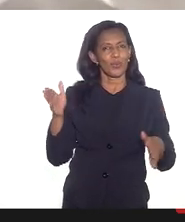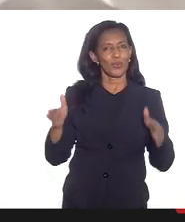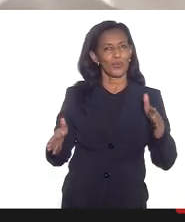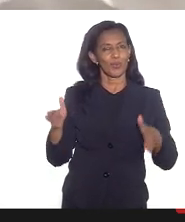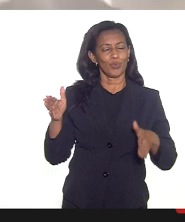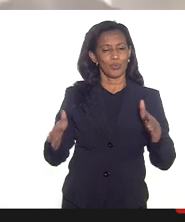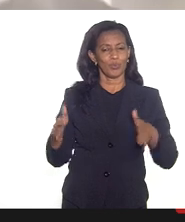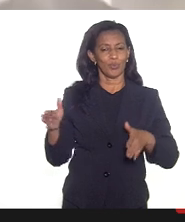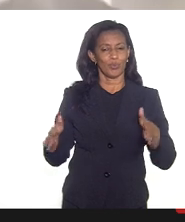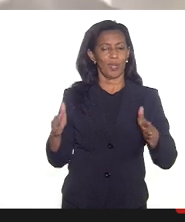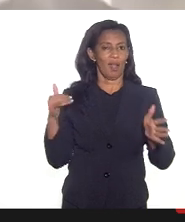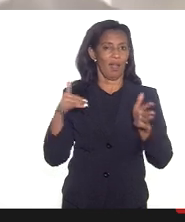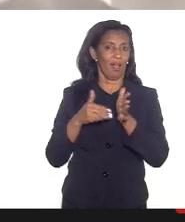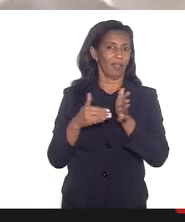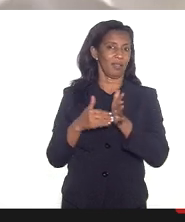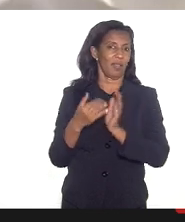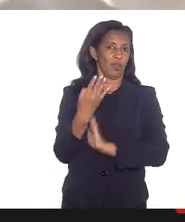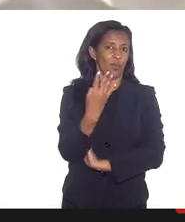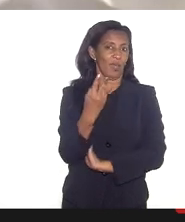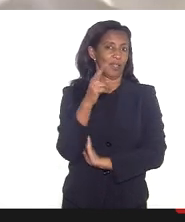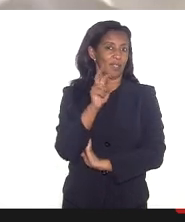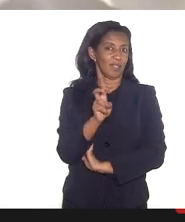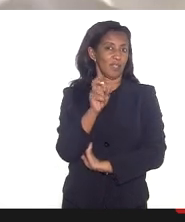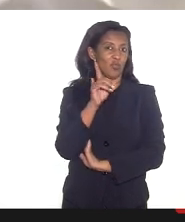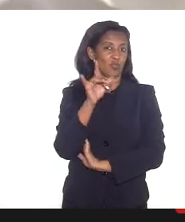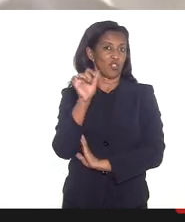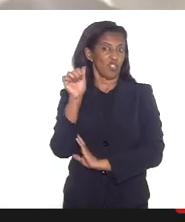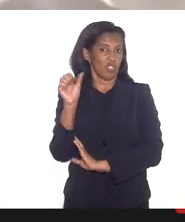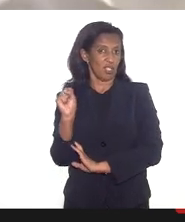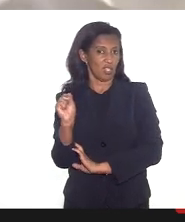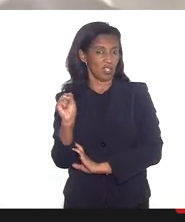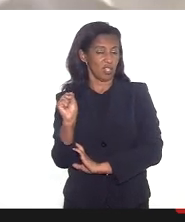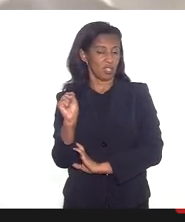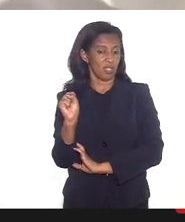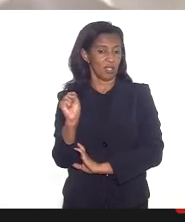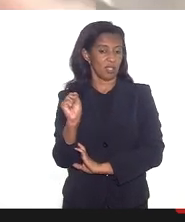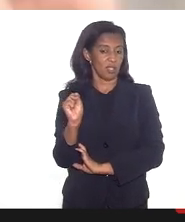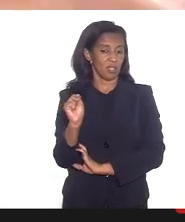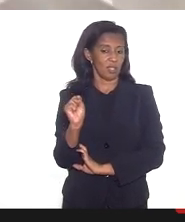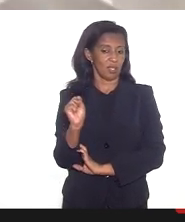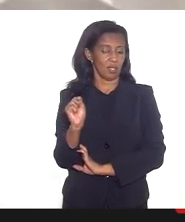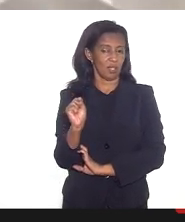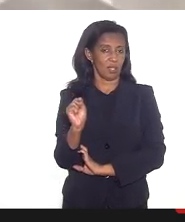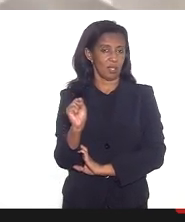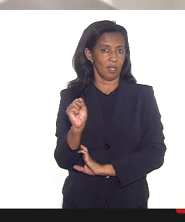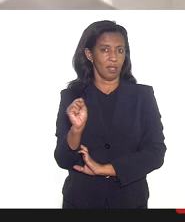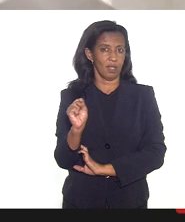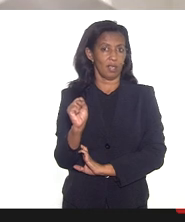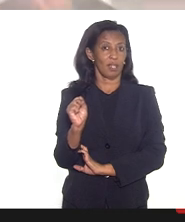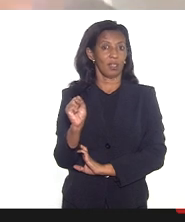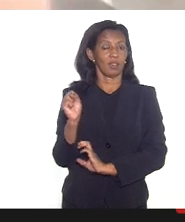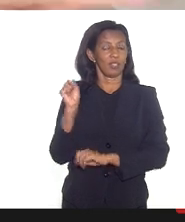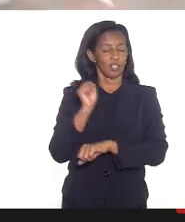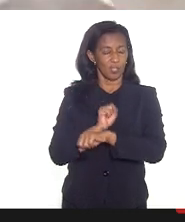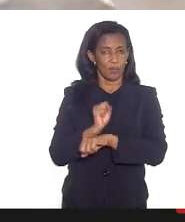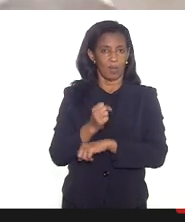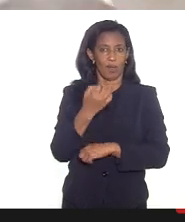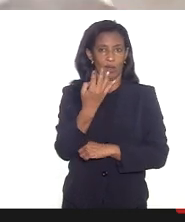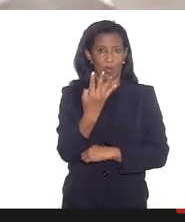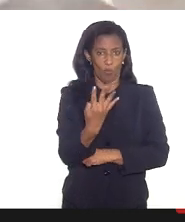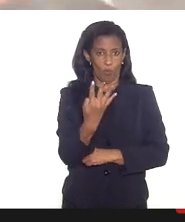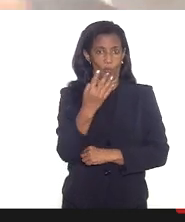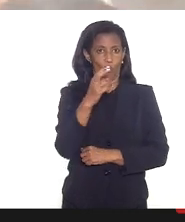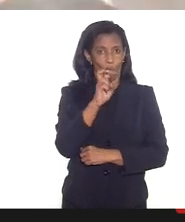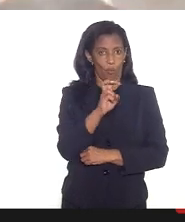de até 45 dias e o perdão deverão aguardar o período de